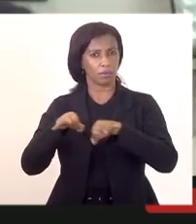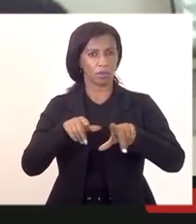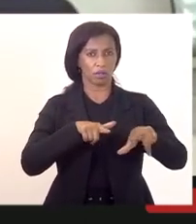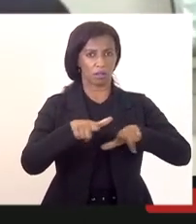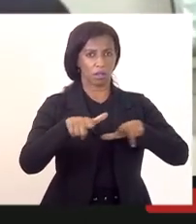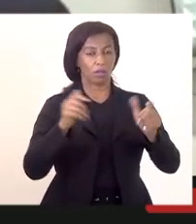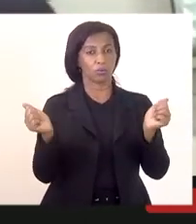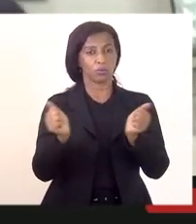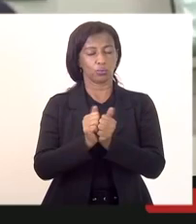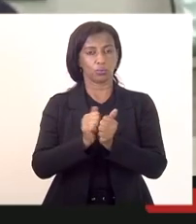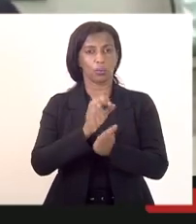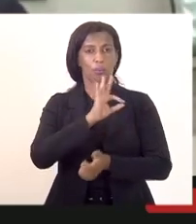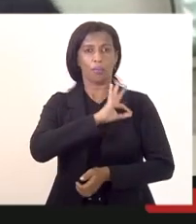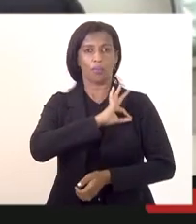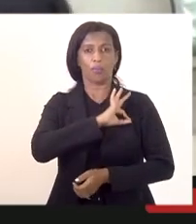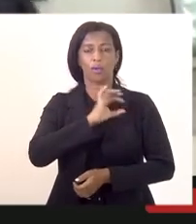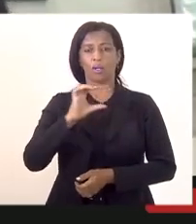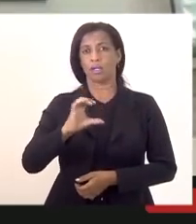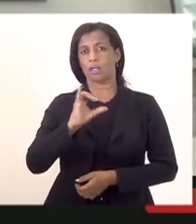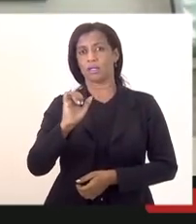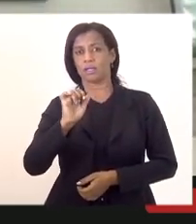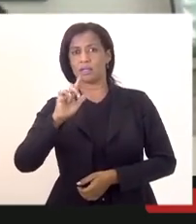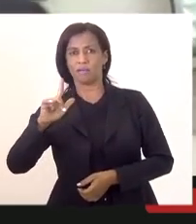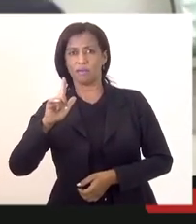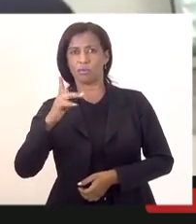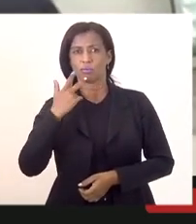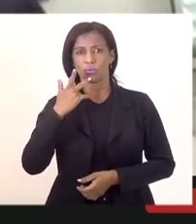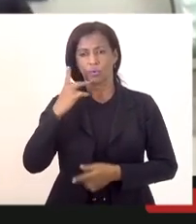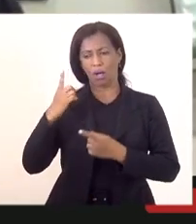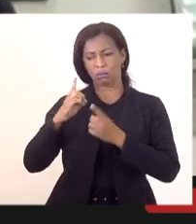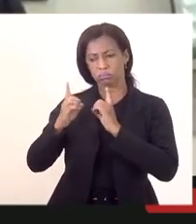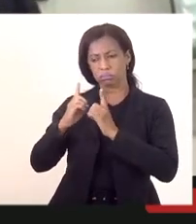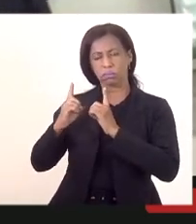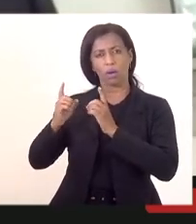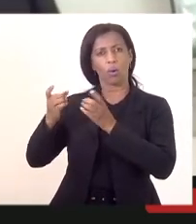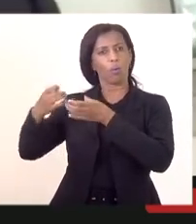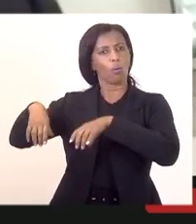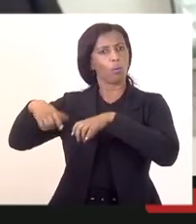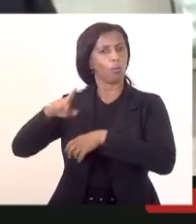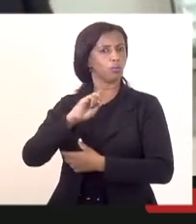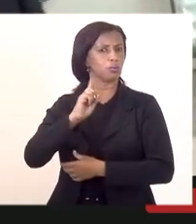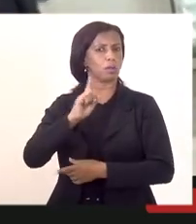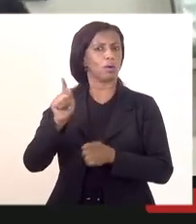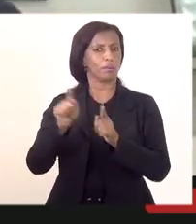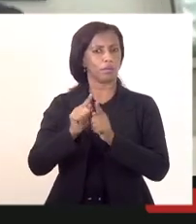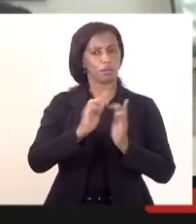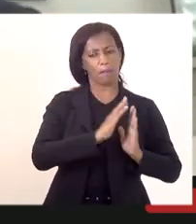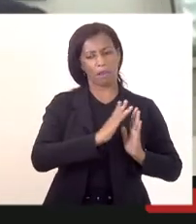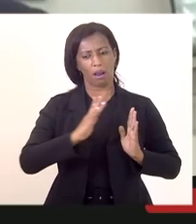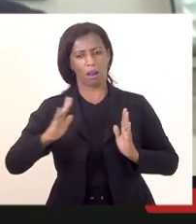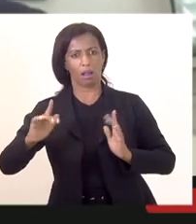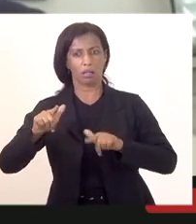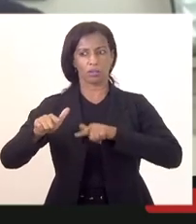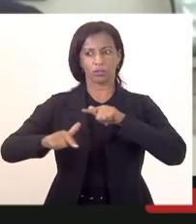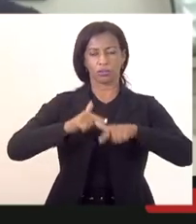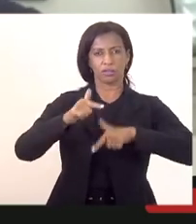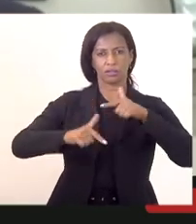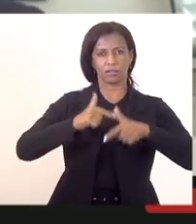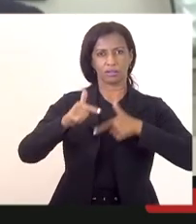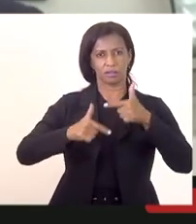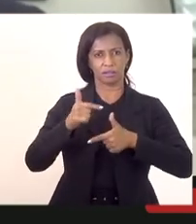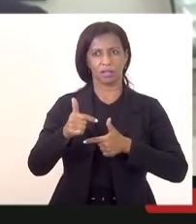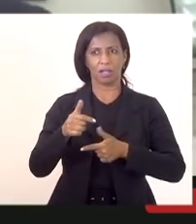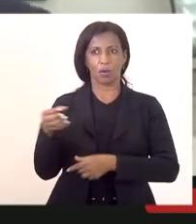Polícia Civil, para discutir não só concurso, mas reestruturação da carreira, algumas questões ligadas também ao plano,